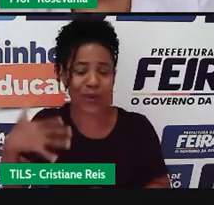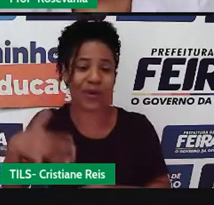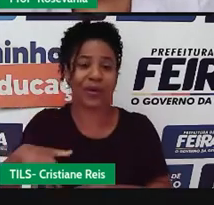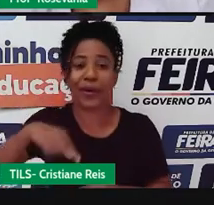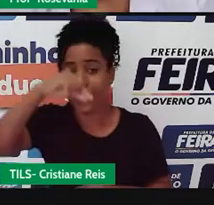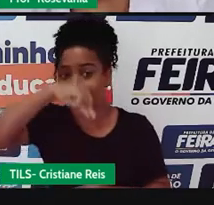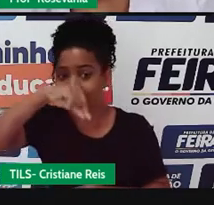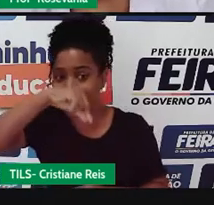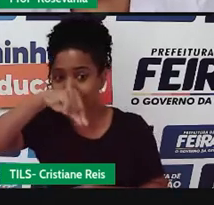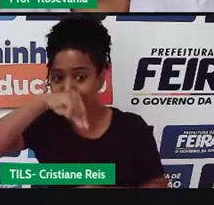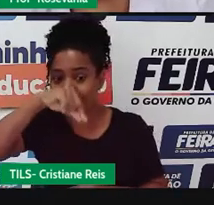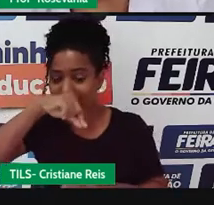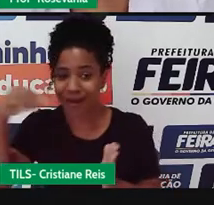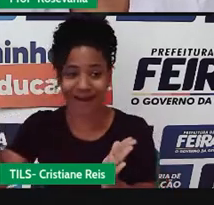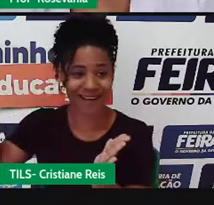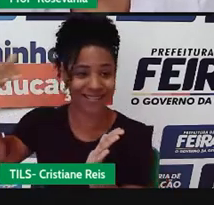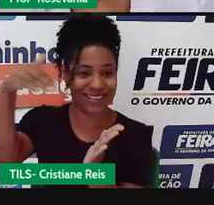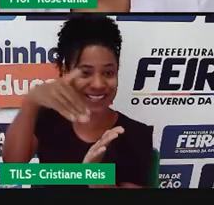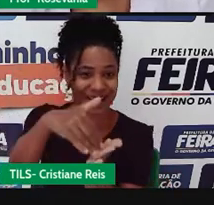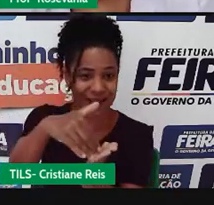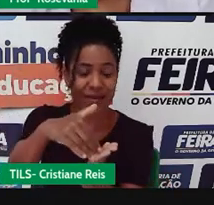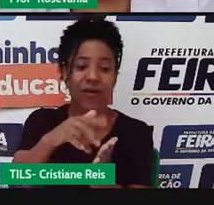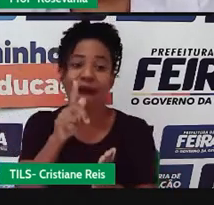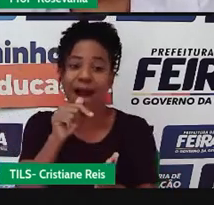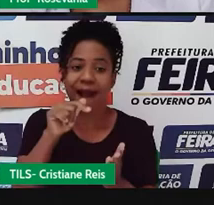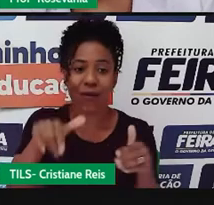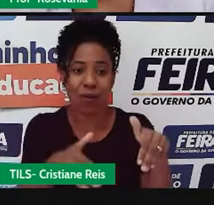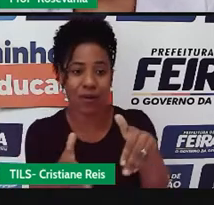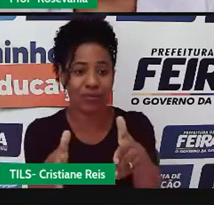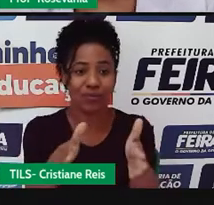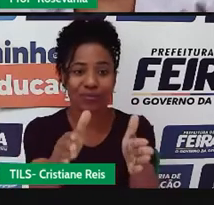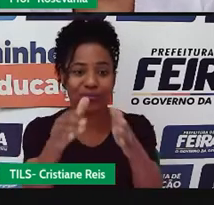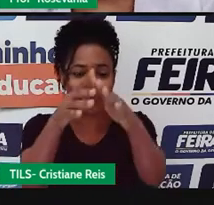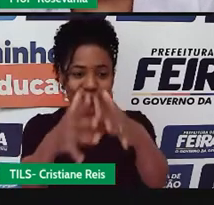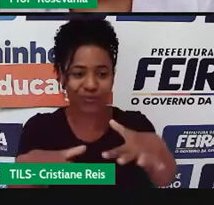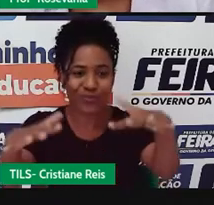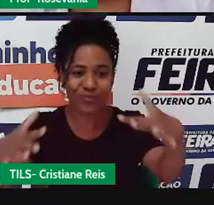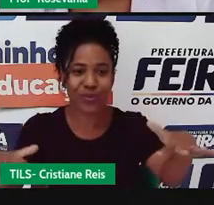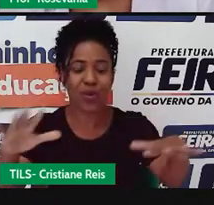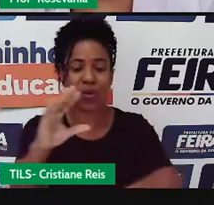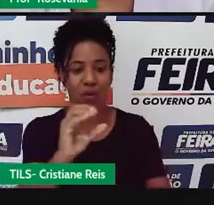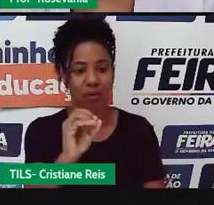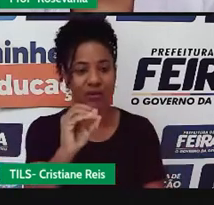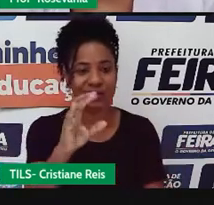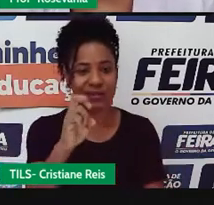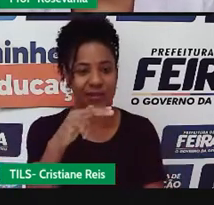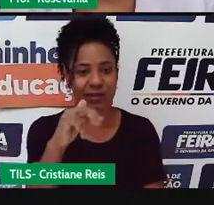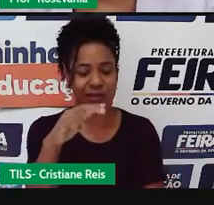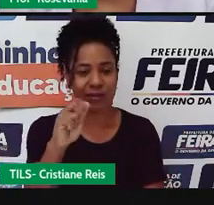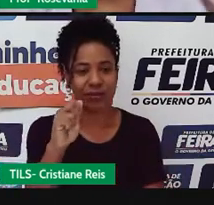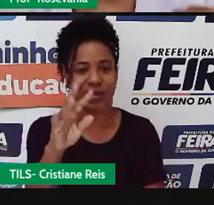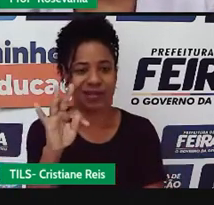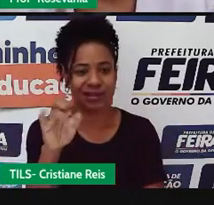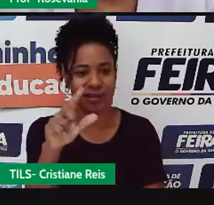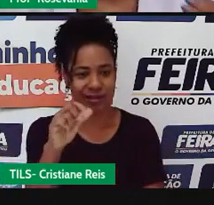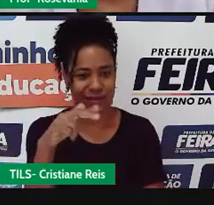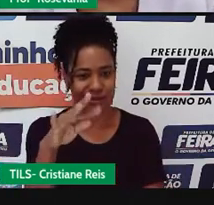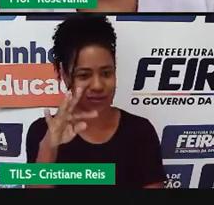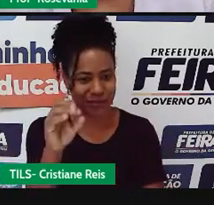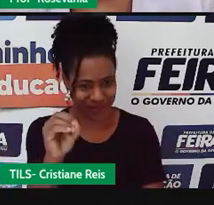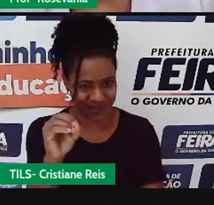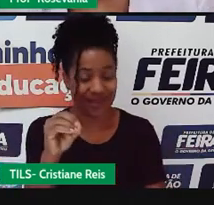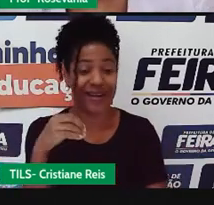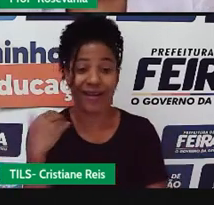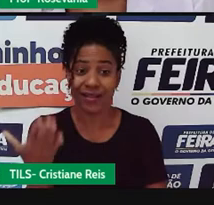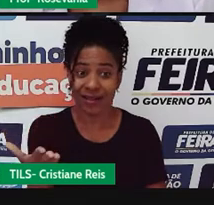até após o oceano Atlântico, na região norte do Brasil. O rio Amazonas, ele, durante algum tempo, ele foi